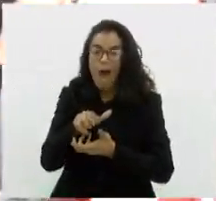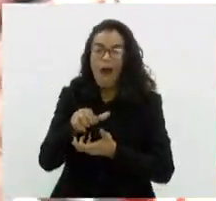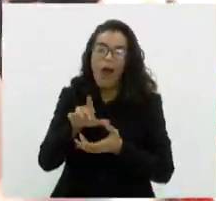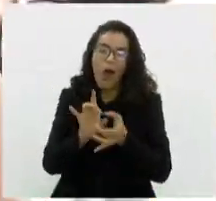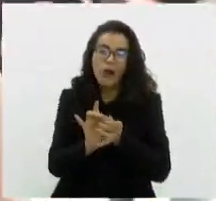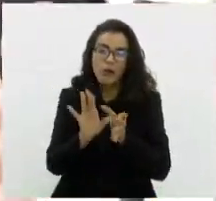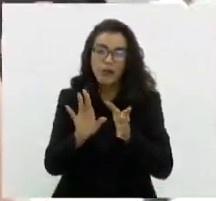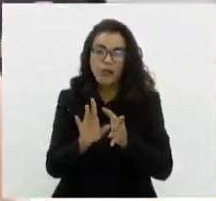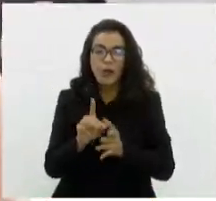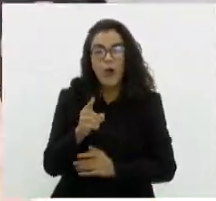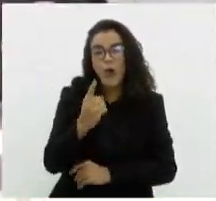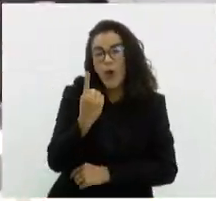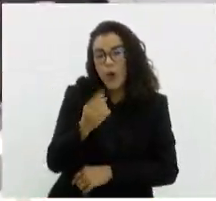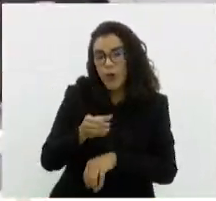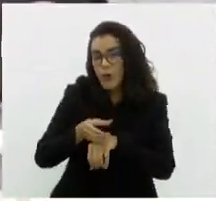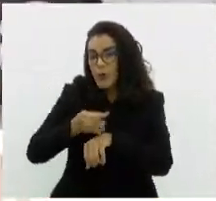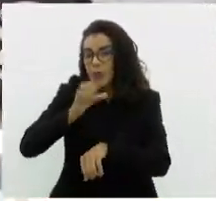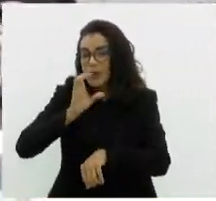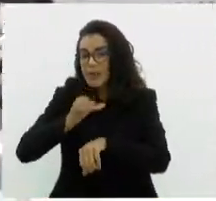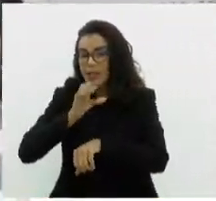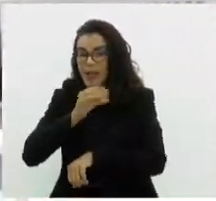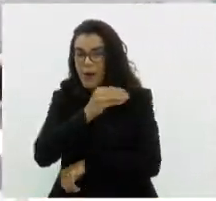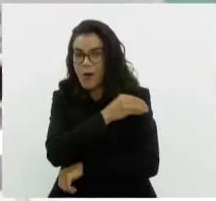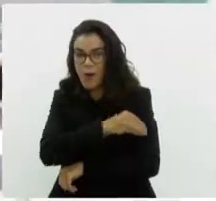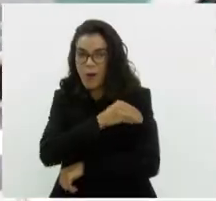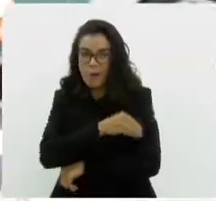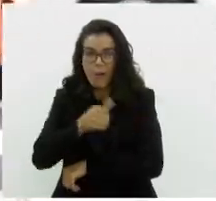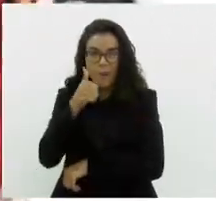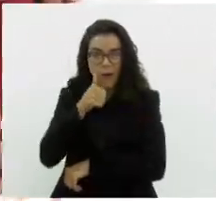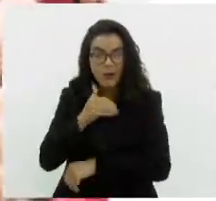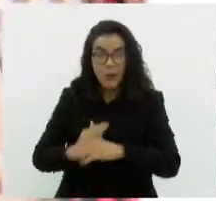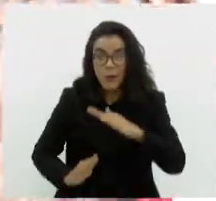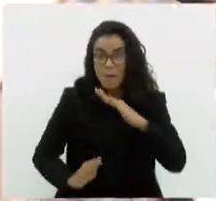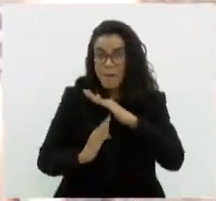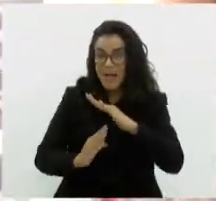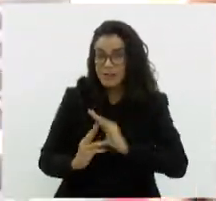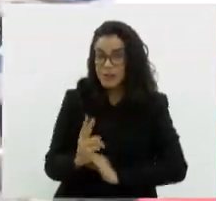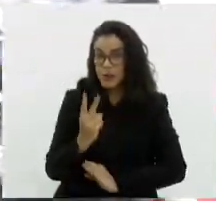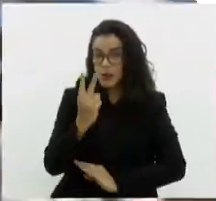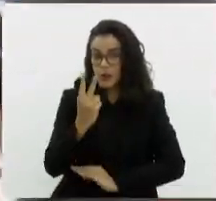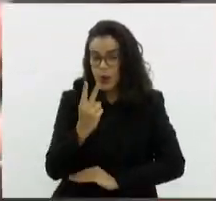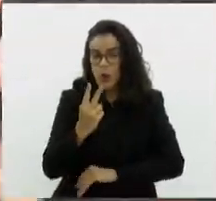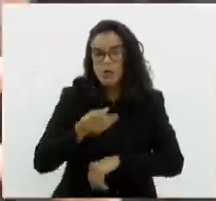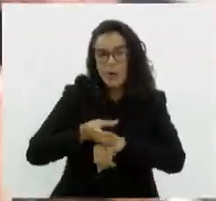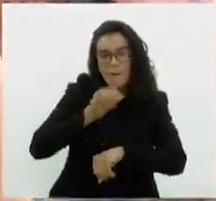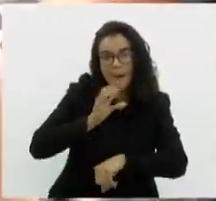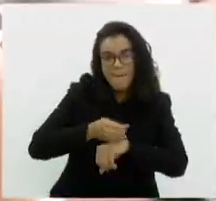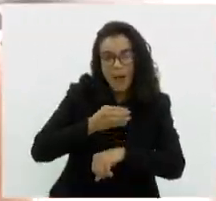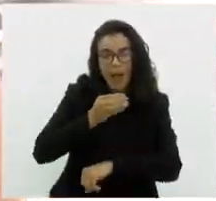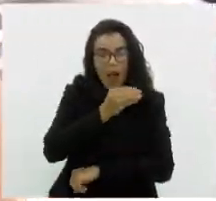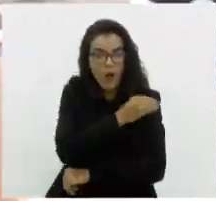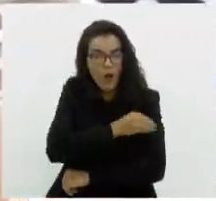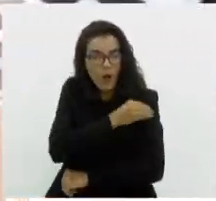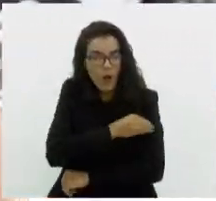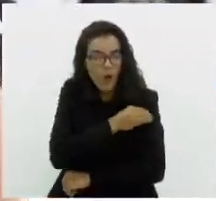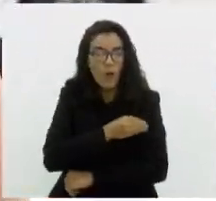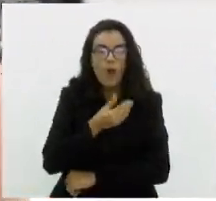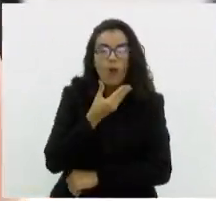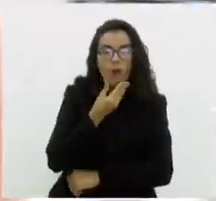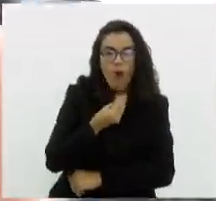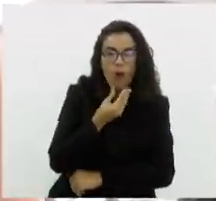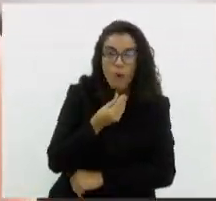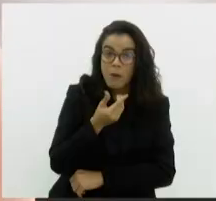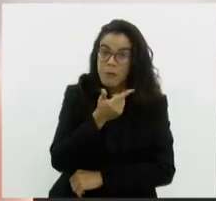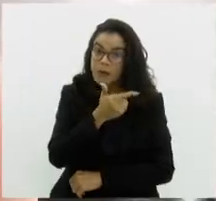torno de um drink para a mulher, até no máximo dois drinks, no máximo para o homem, desde que não haja alguma